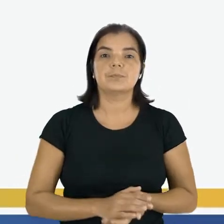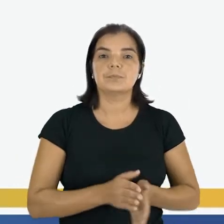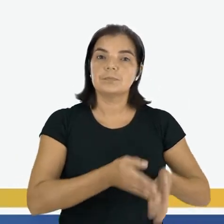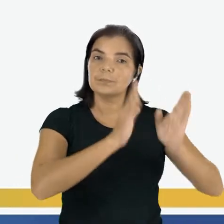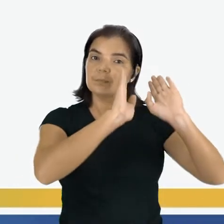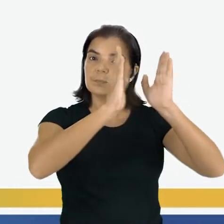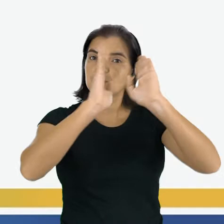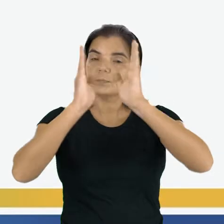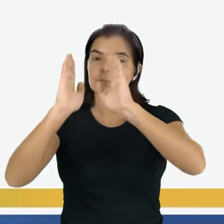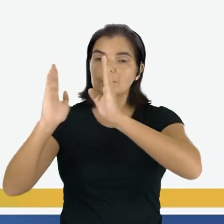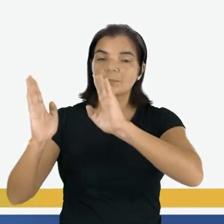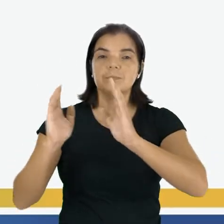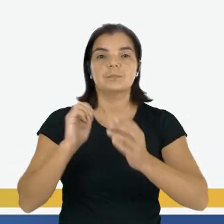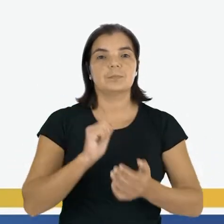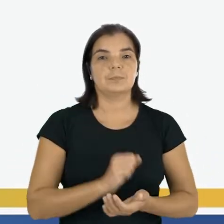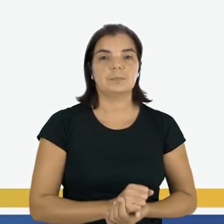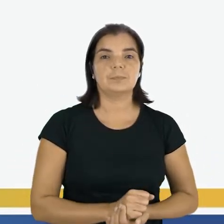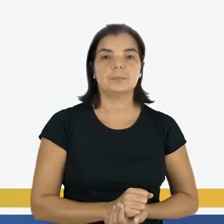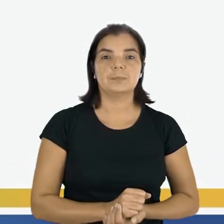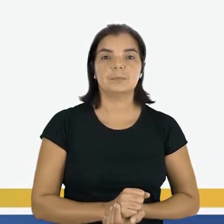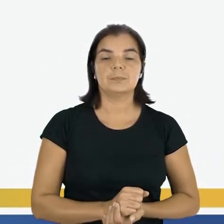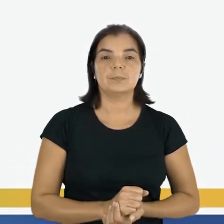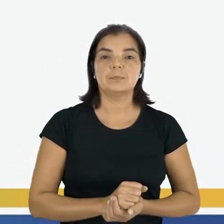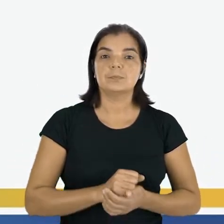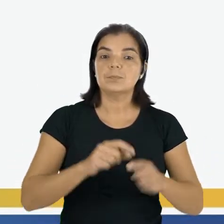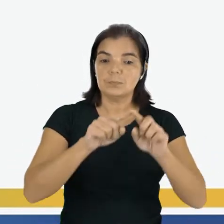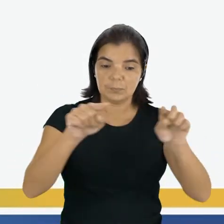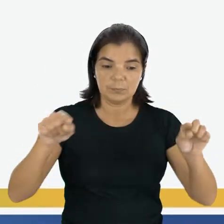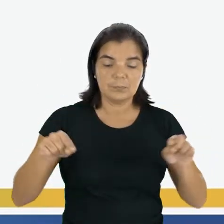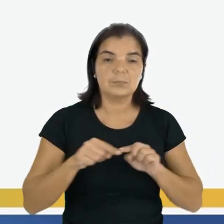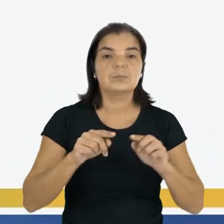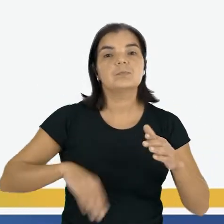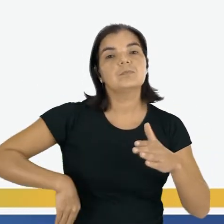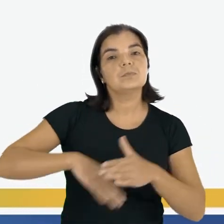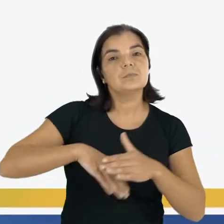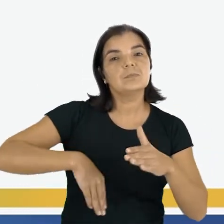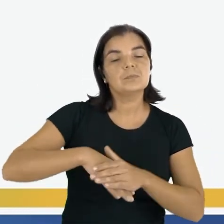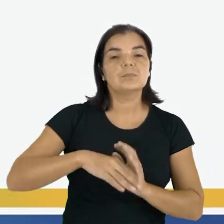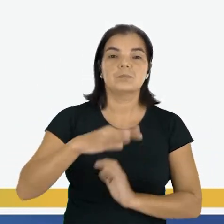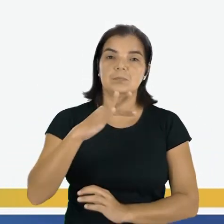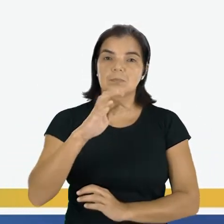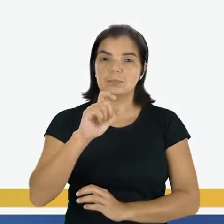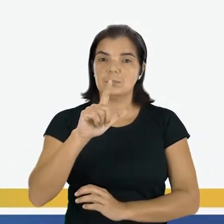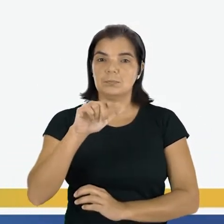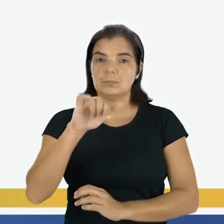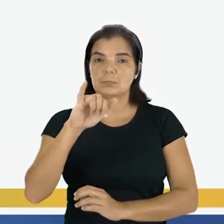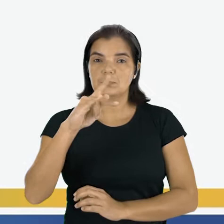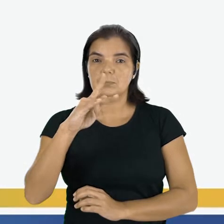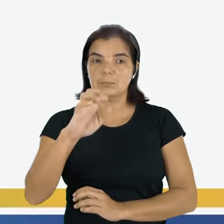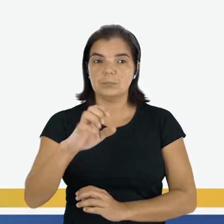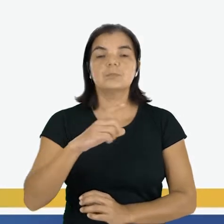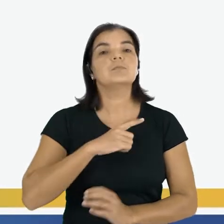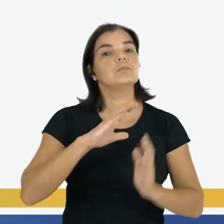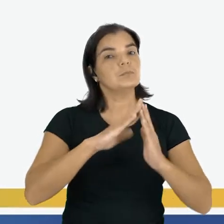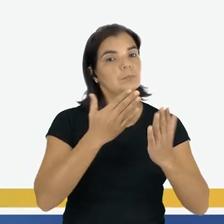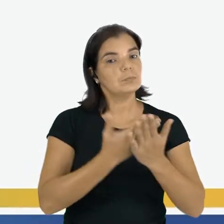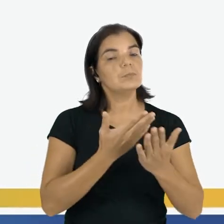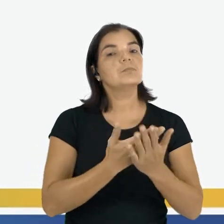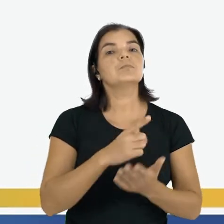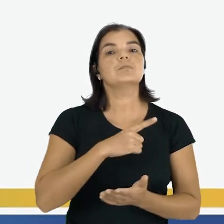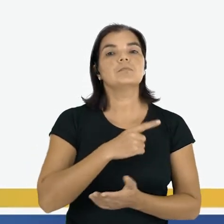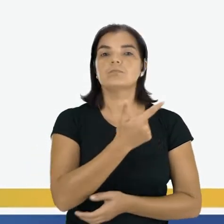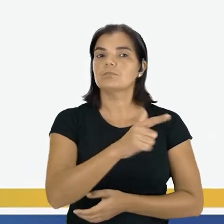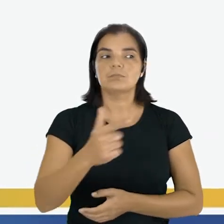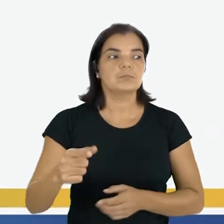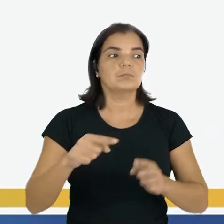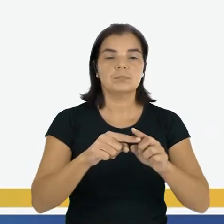biblioteca, tem quadra. Olha que interessante, a escola do Felipe tem quadra. A escola onde eu trabalho não tem